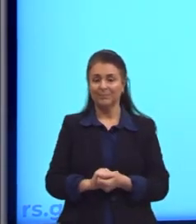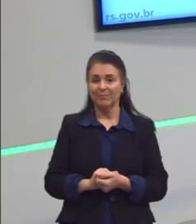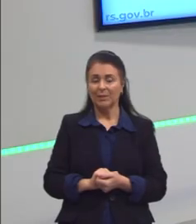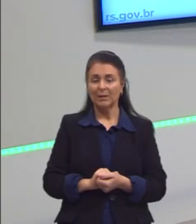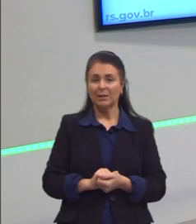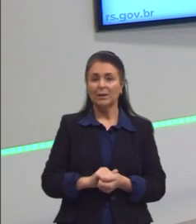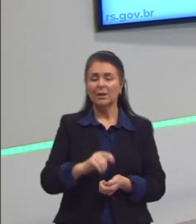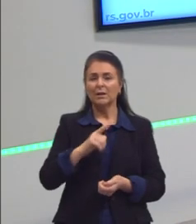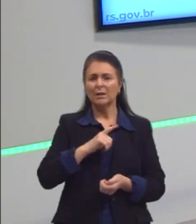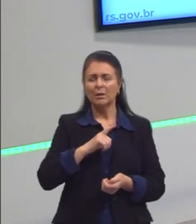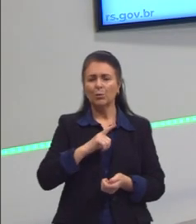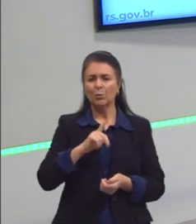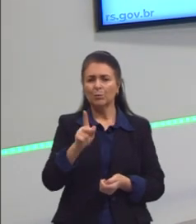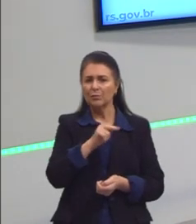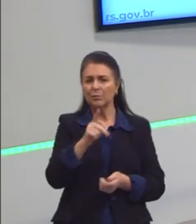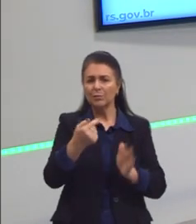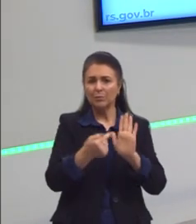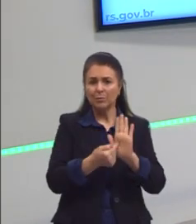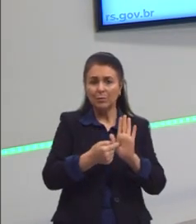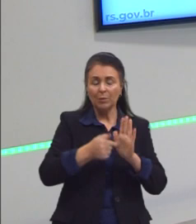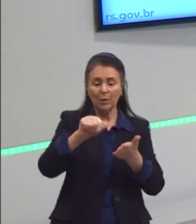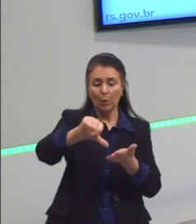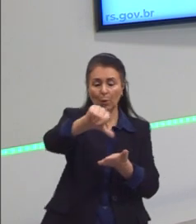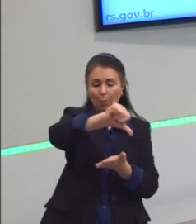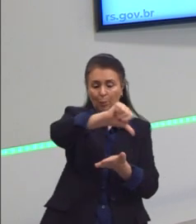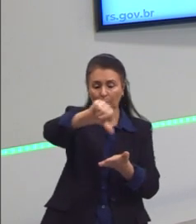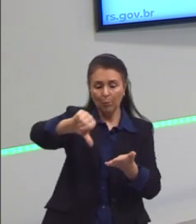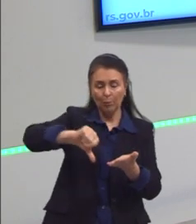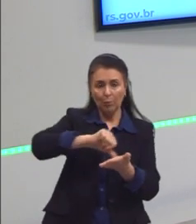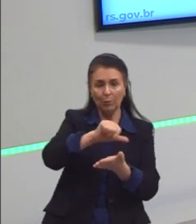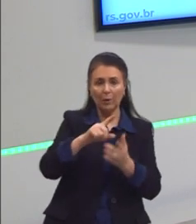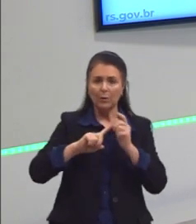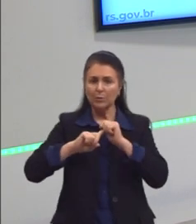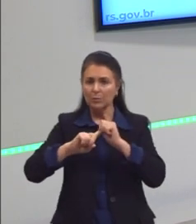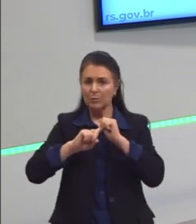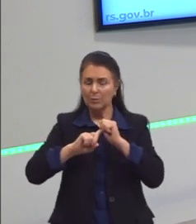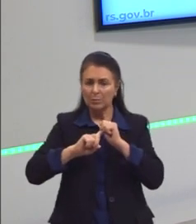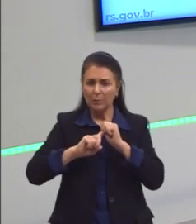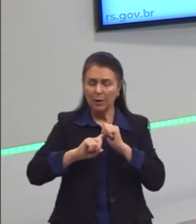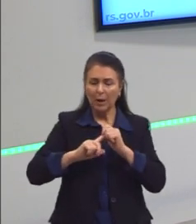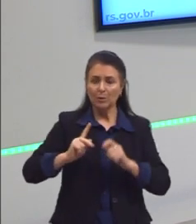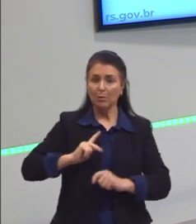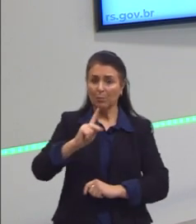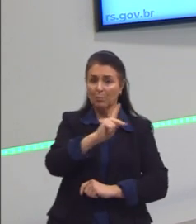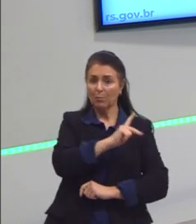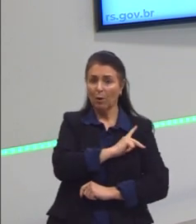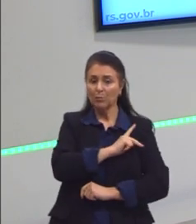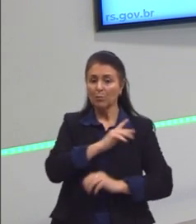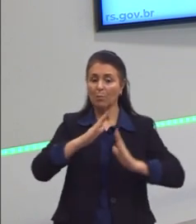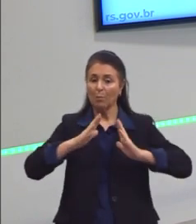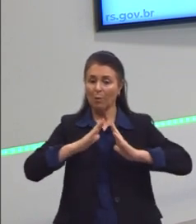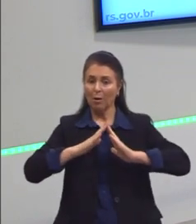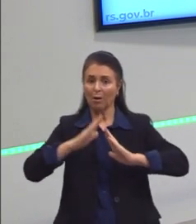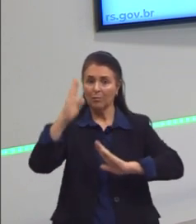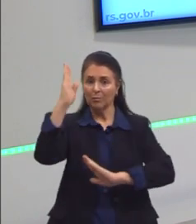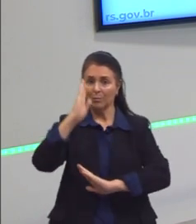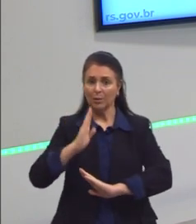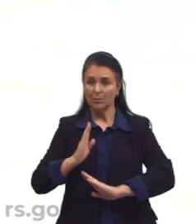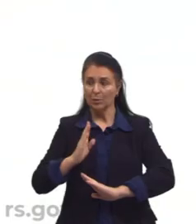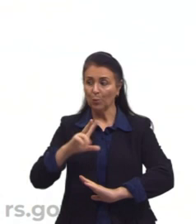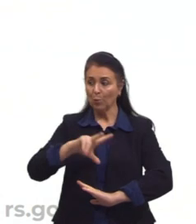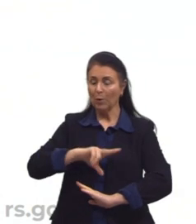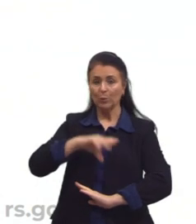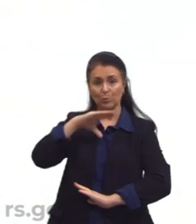Aqui a gente tem um mapa dos principais povos que habitavam o Brasil na época da chegada dos